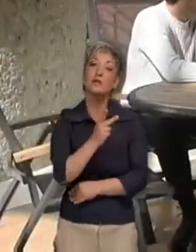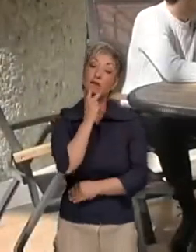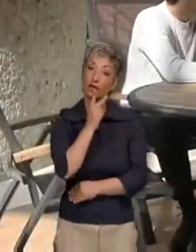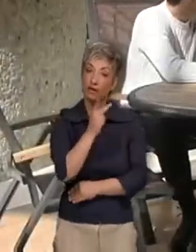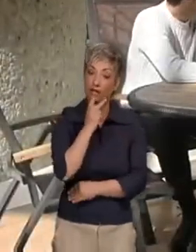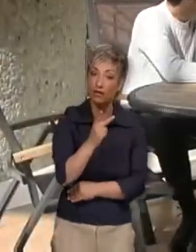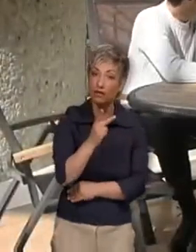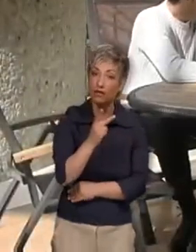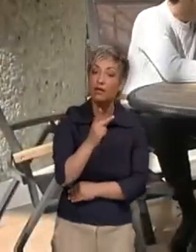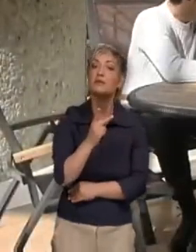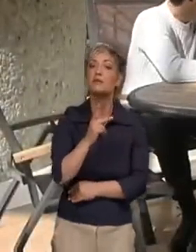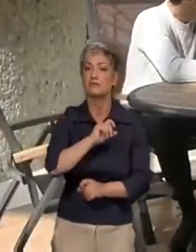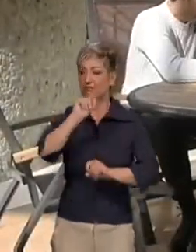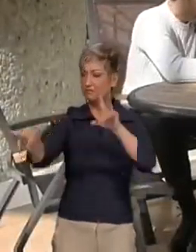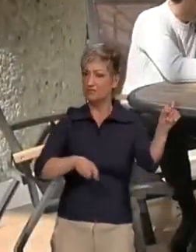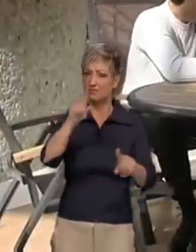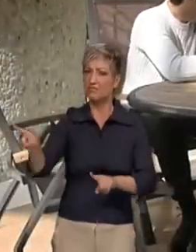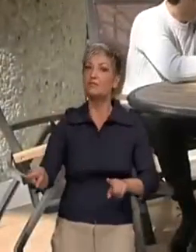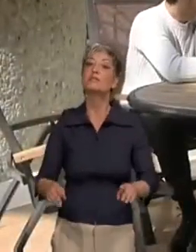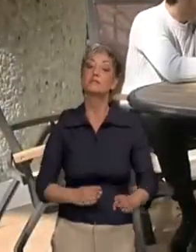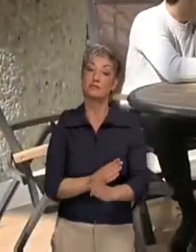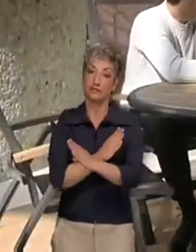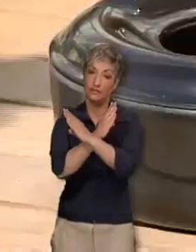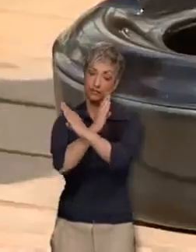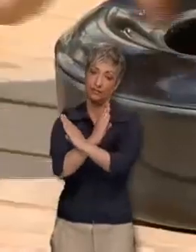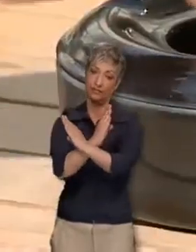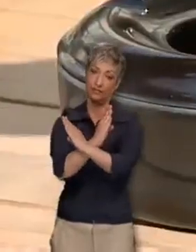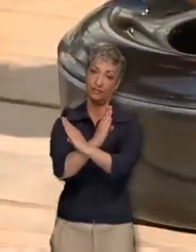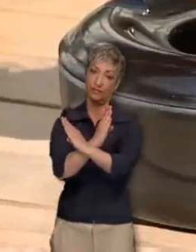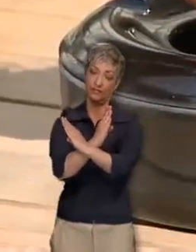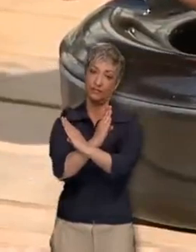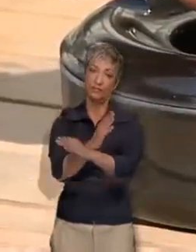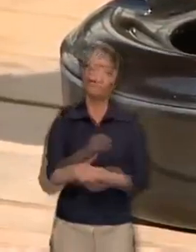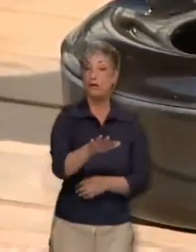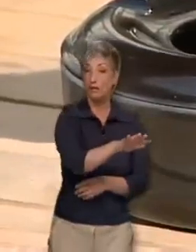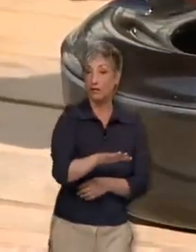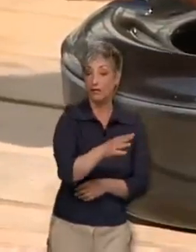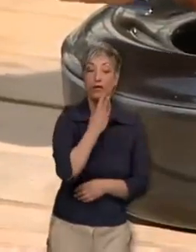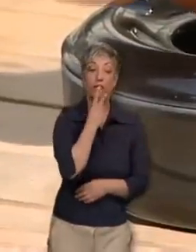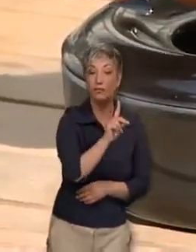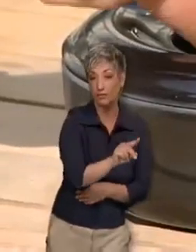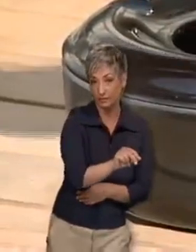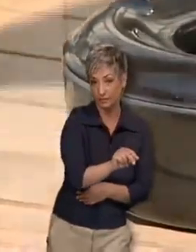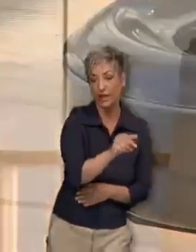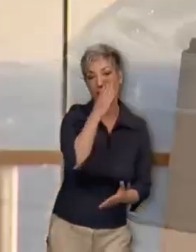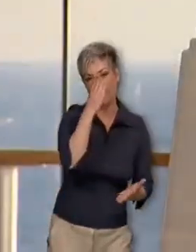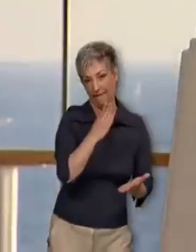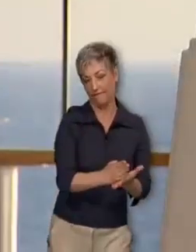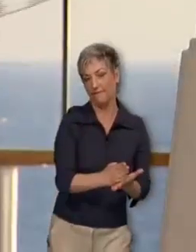Isso inclui pontas de cigarro e charuto, que poderão retornar ao navio por causa do vento e provocar incêndios.